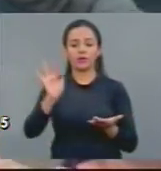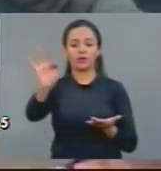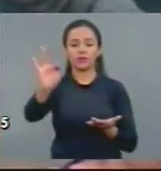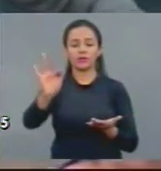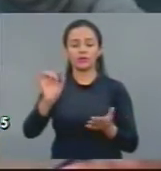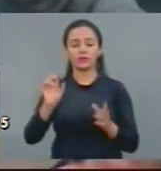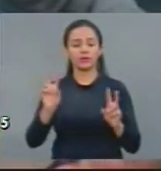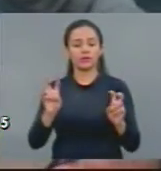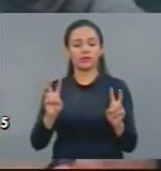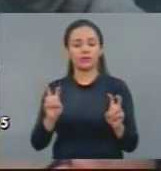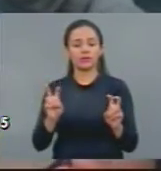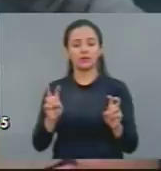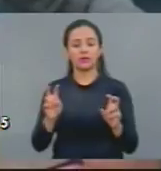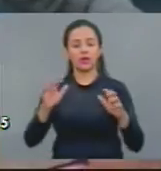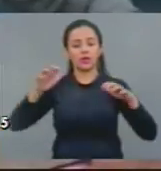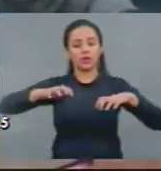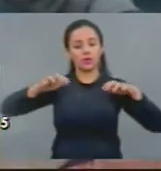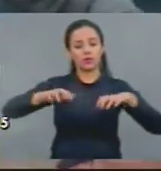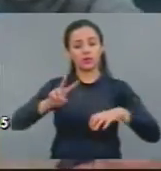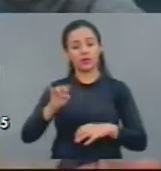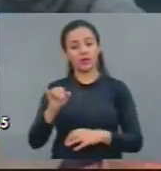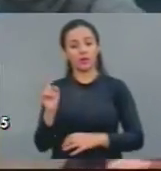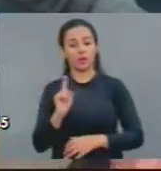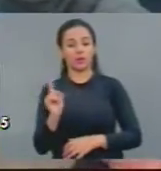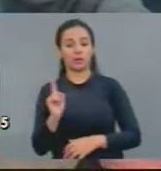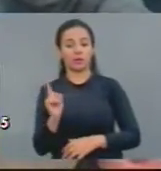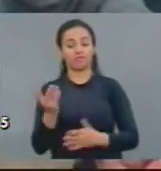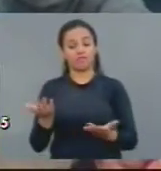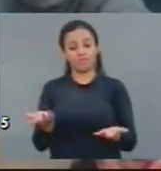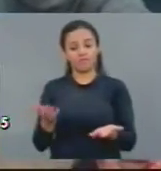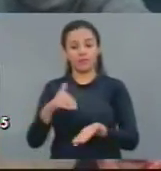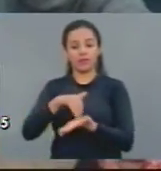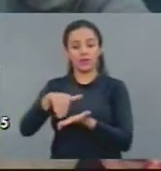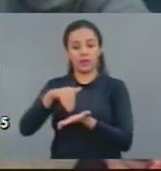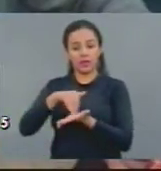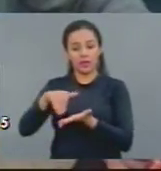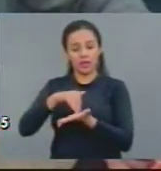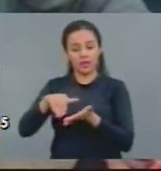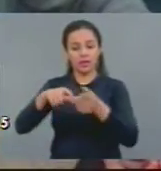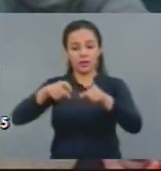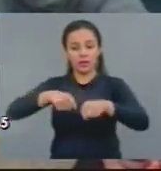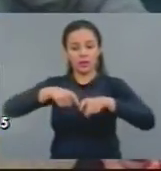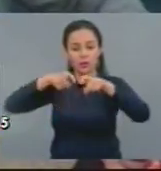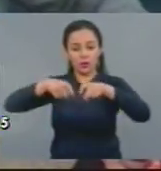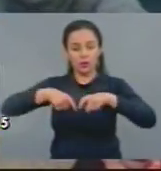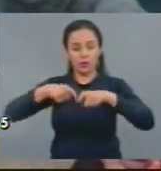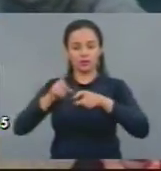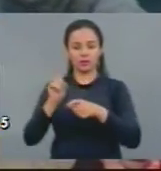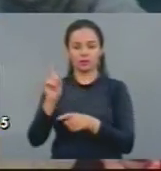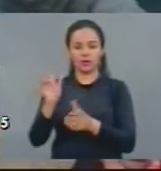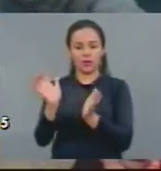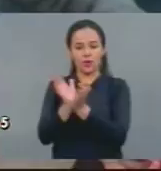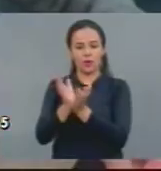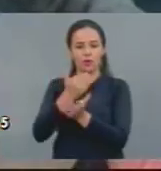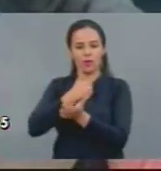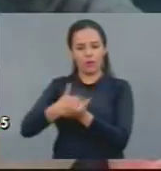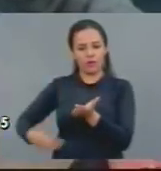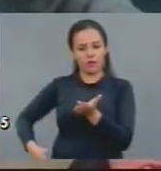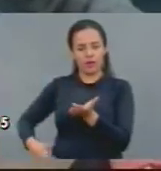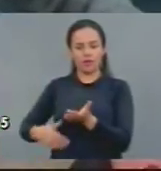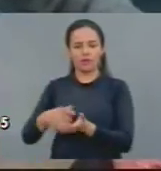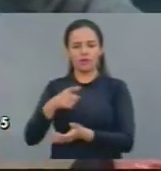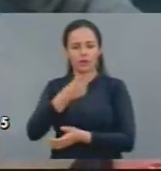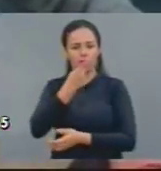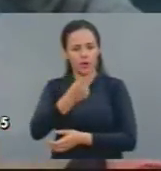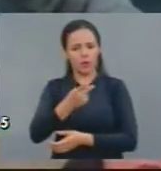a inverno ou não. E a Secretaria e os órgãos que cuidam disso disseram que passavam essas informações para o governo.